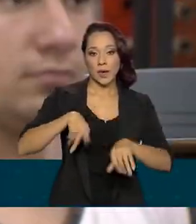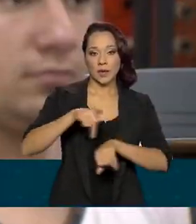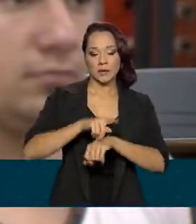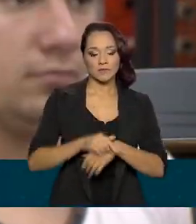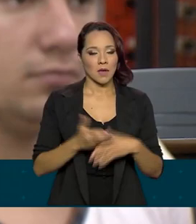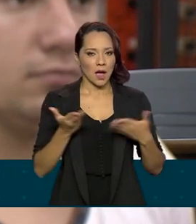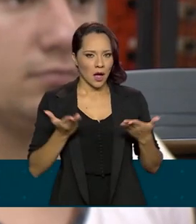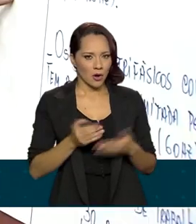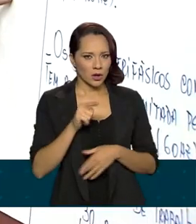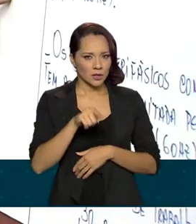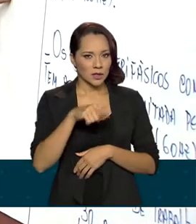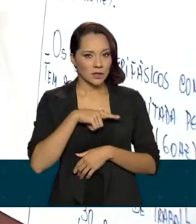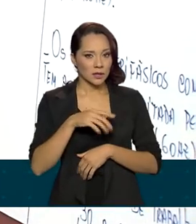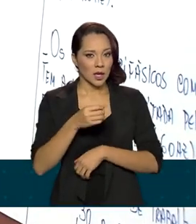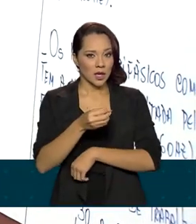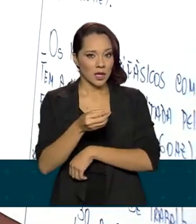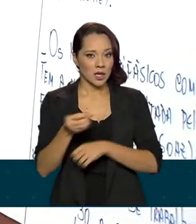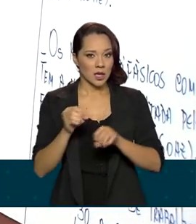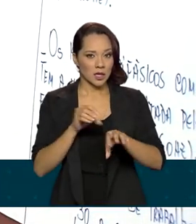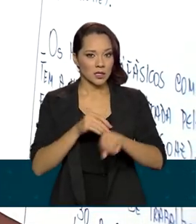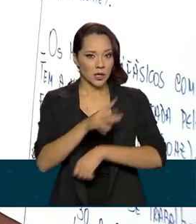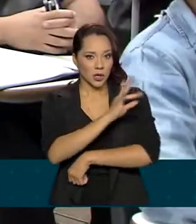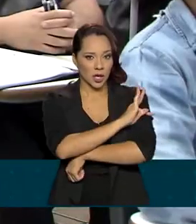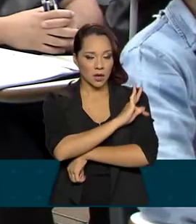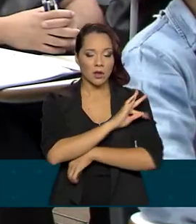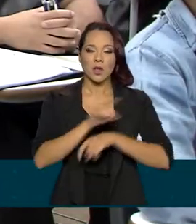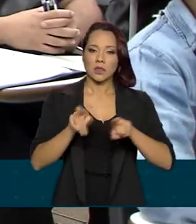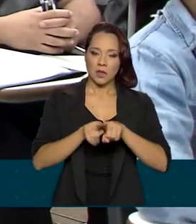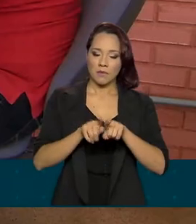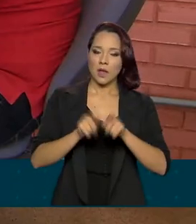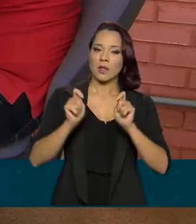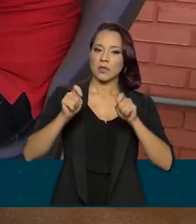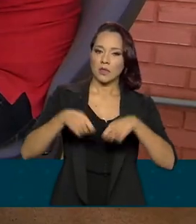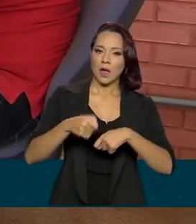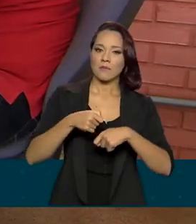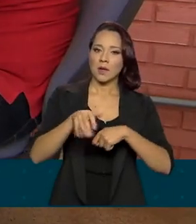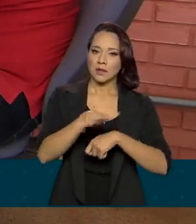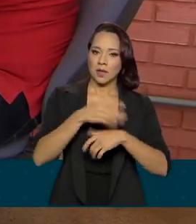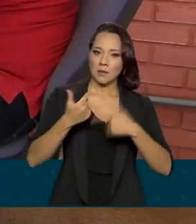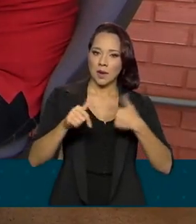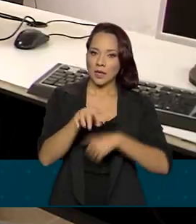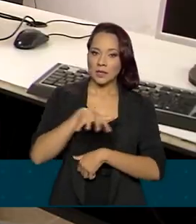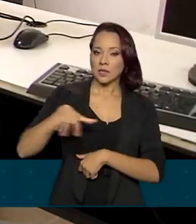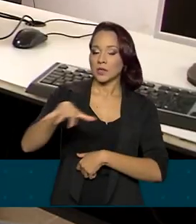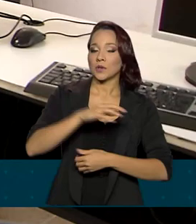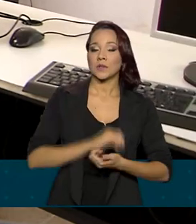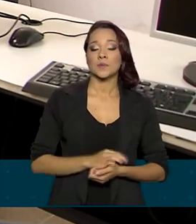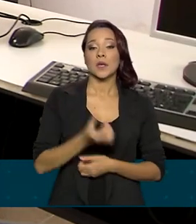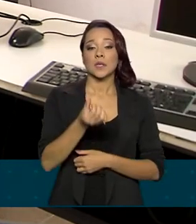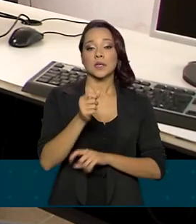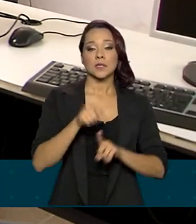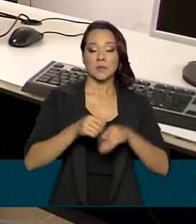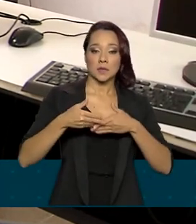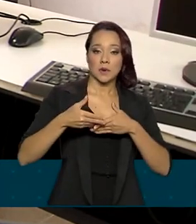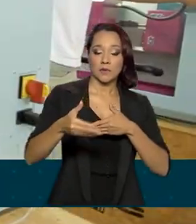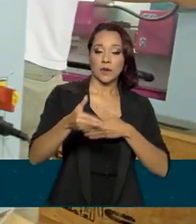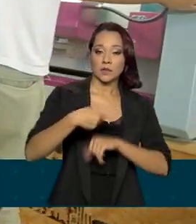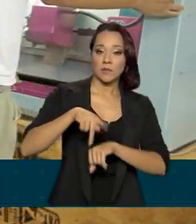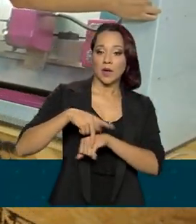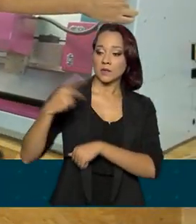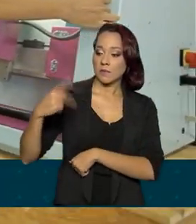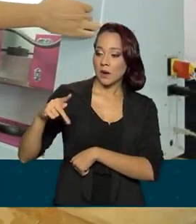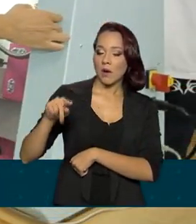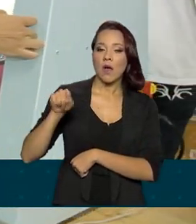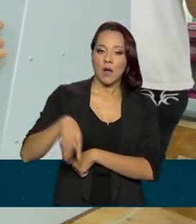Agora, quem tem ensino técnico também terá mobilidade na região. Nos próximos seis meses, o Paraguai